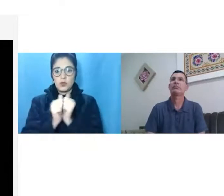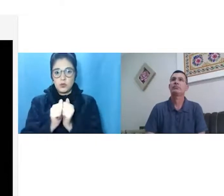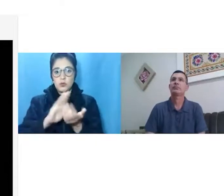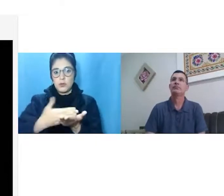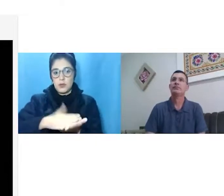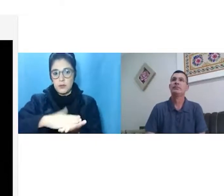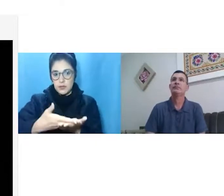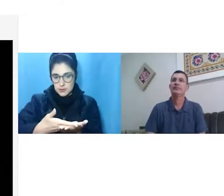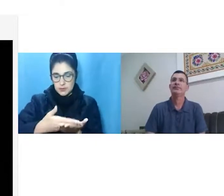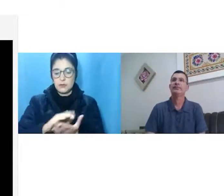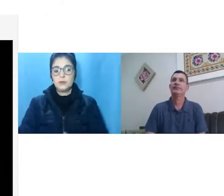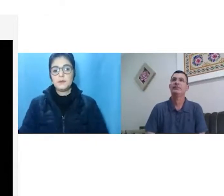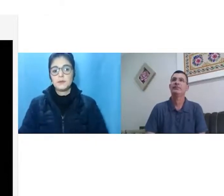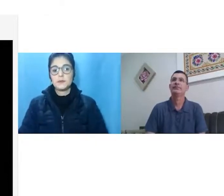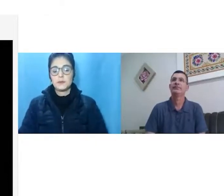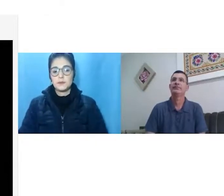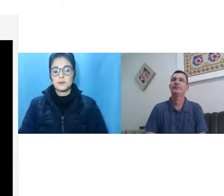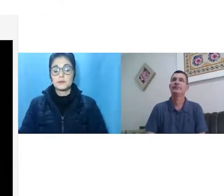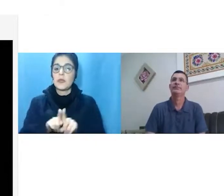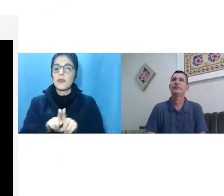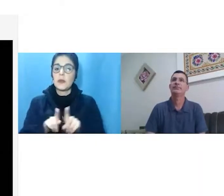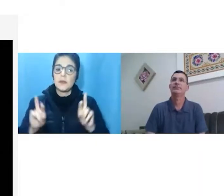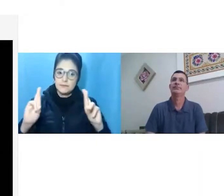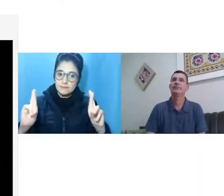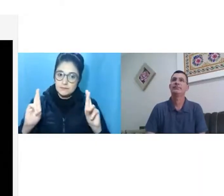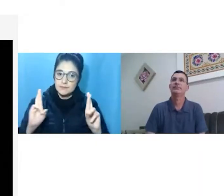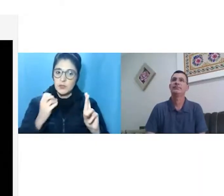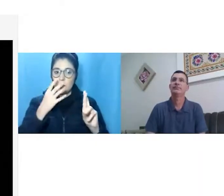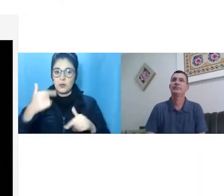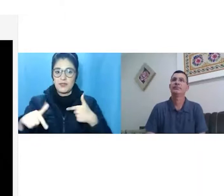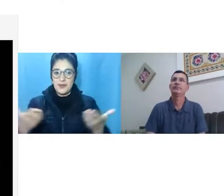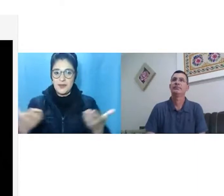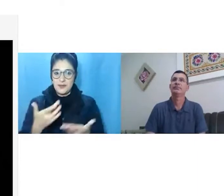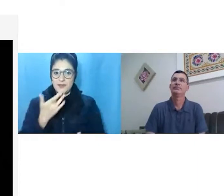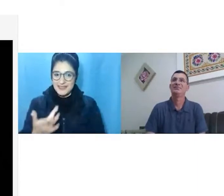trabalho de interpretação, e desejar um bom trabalho, professor.